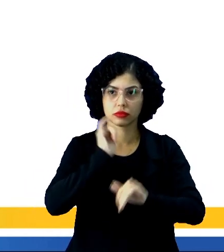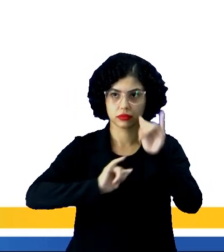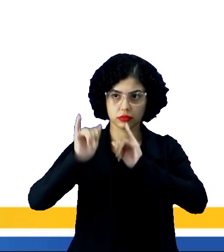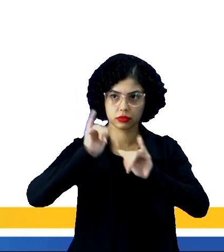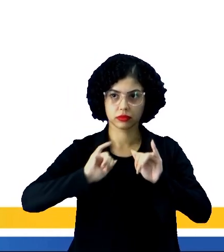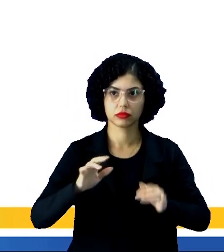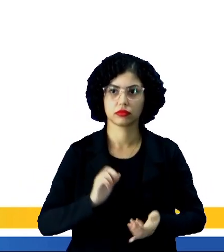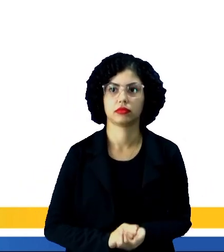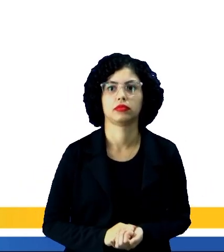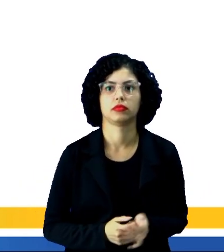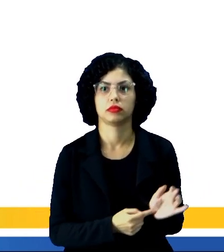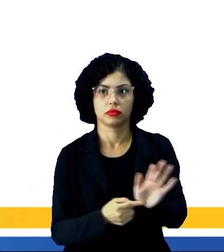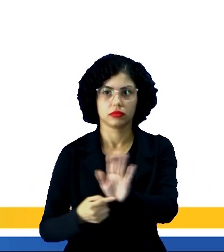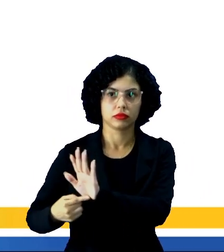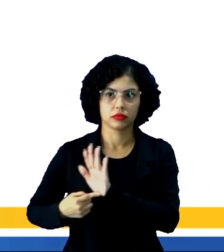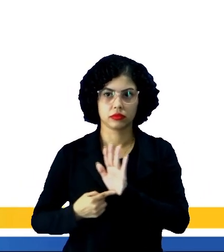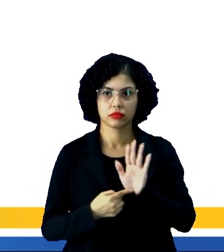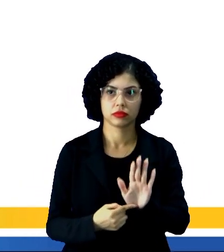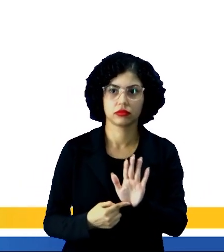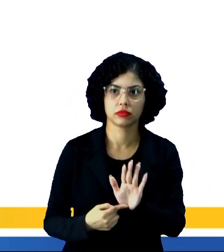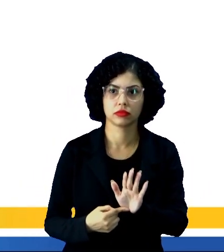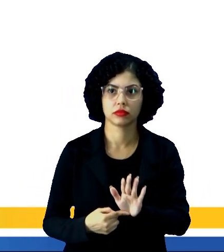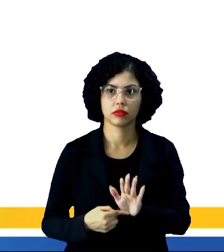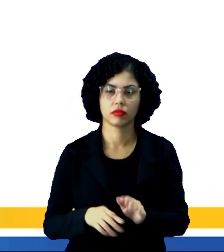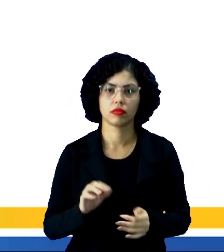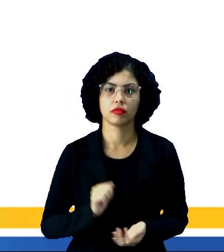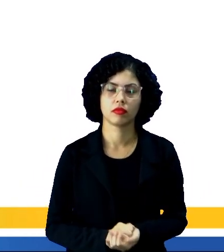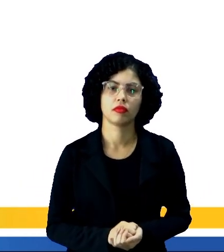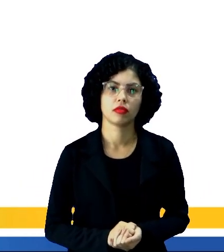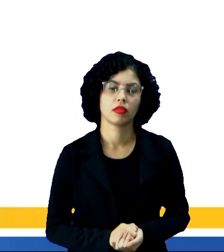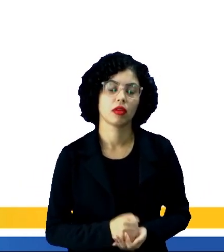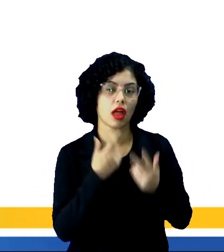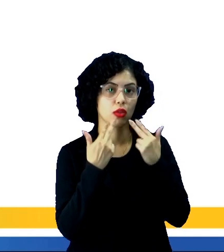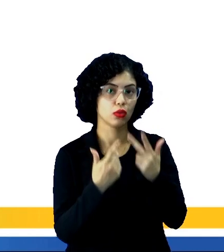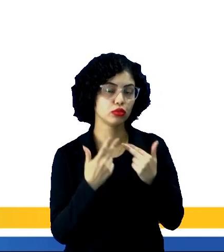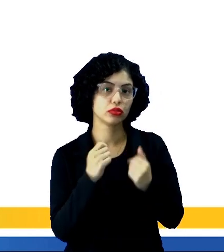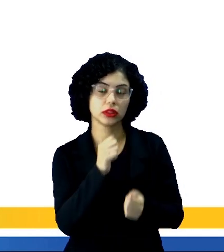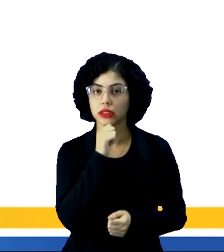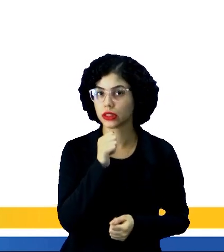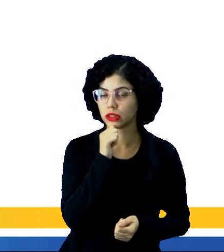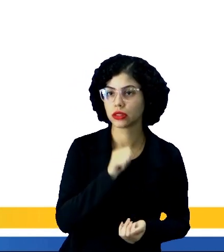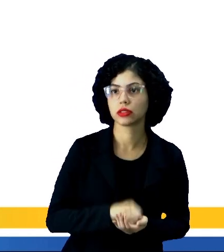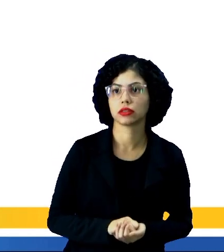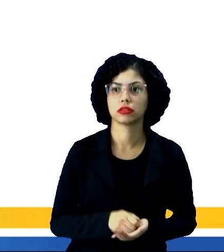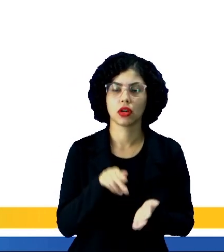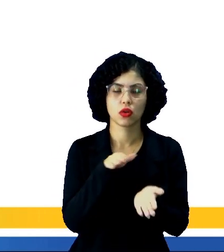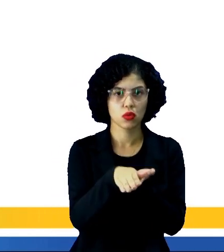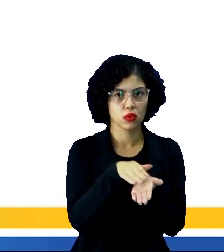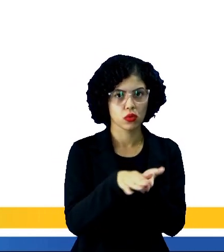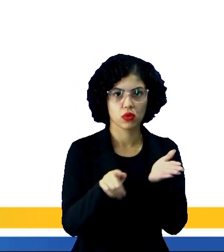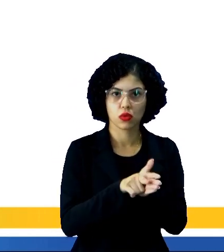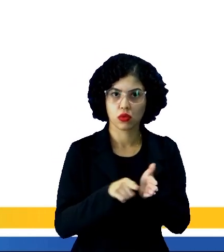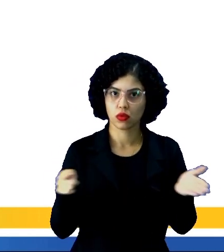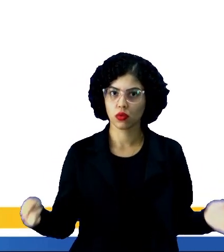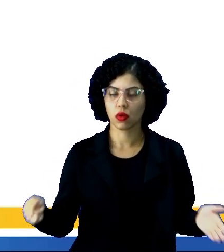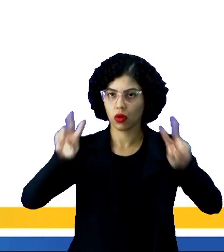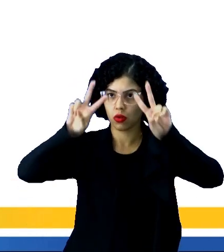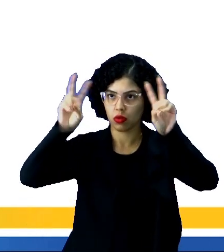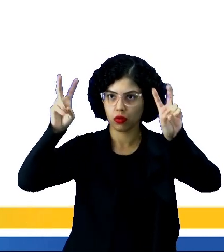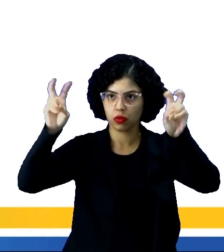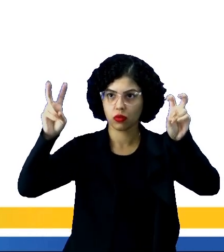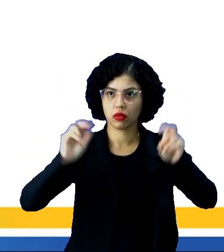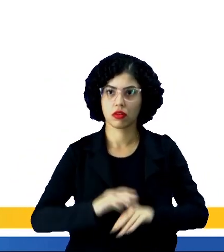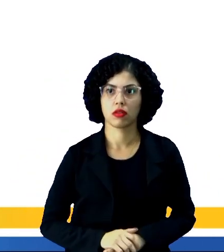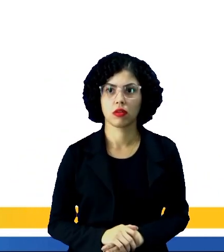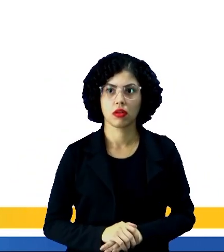está sendo apresentado para vocês a imagem de uma notícia num jornal impresso. Observem o título dessa